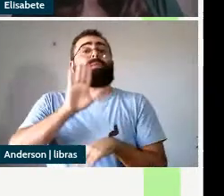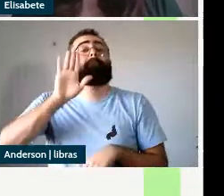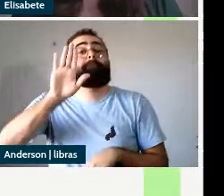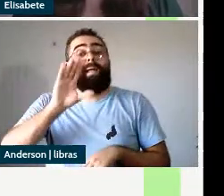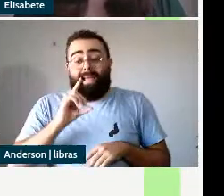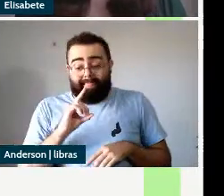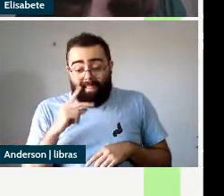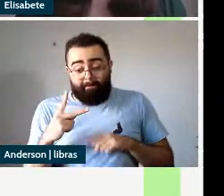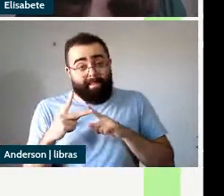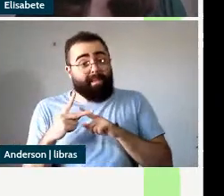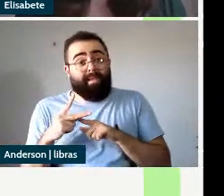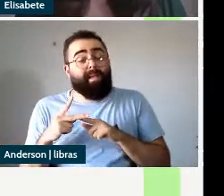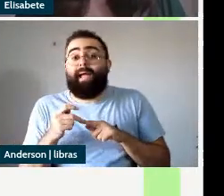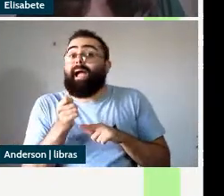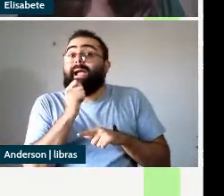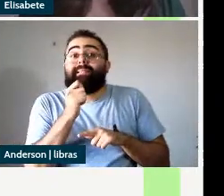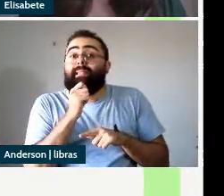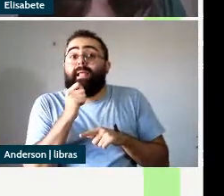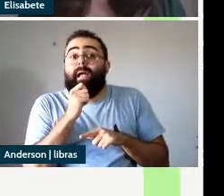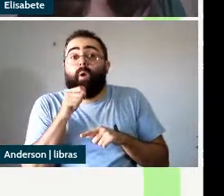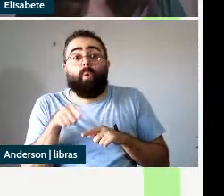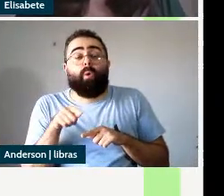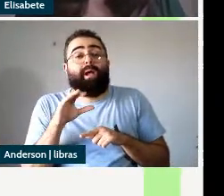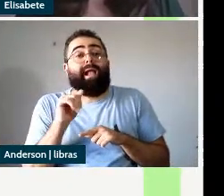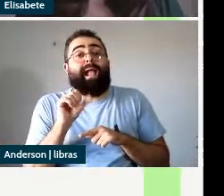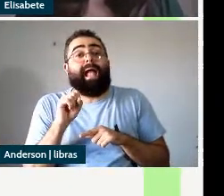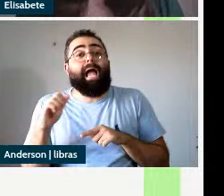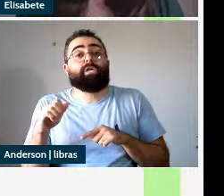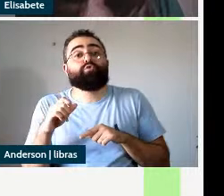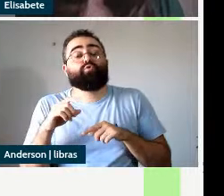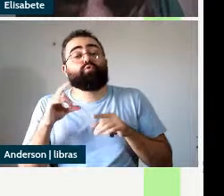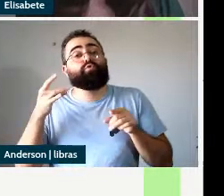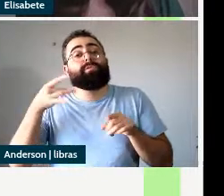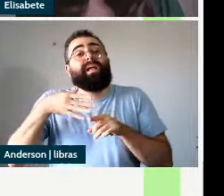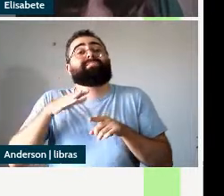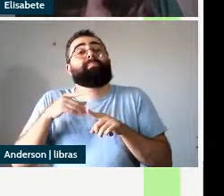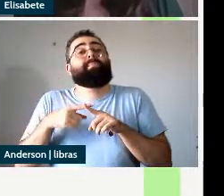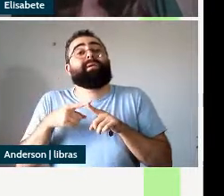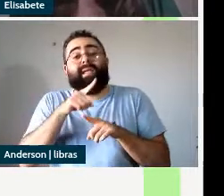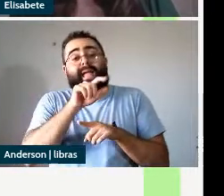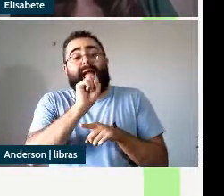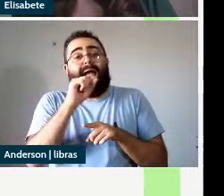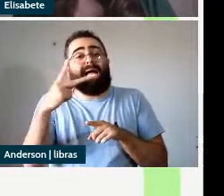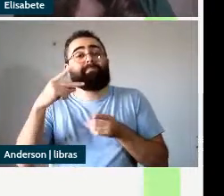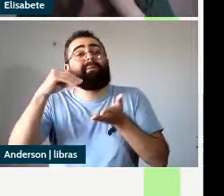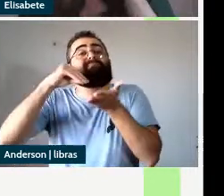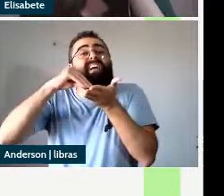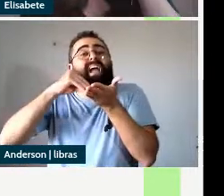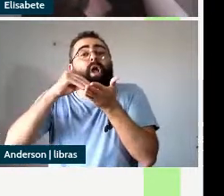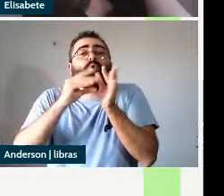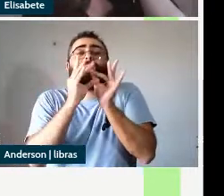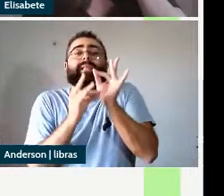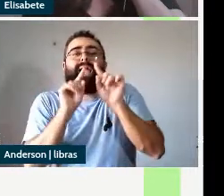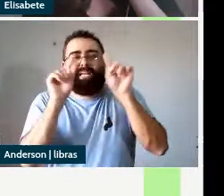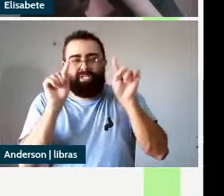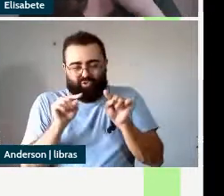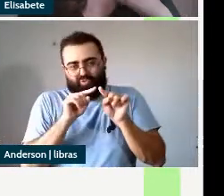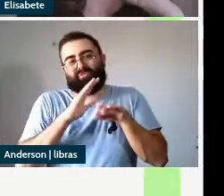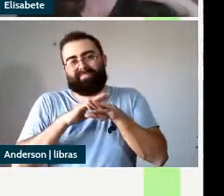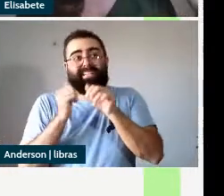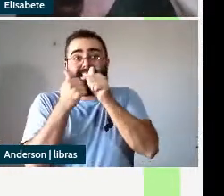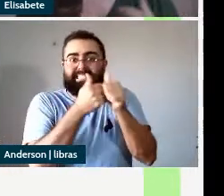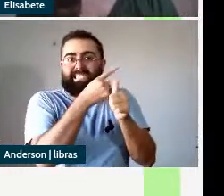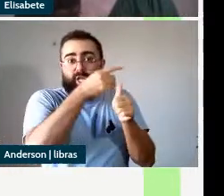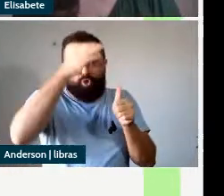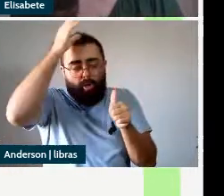não foi valorado justamente porque a ASP é considerada uma sonda defectiva de acordo com o Chomsky quando